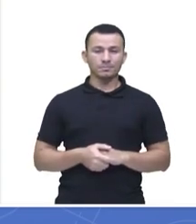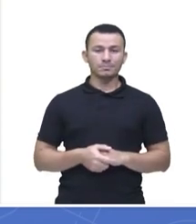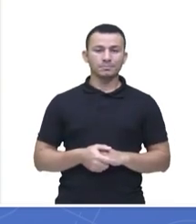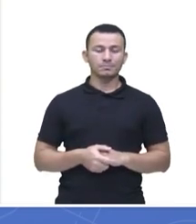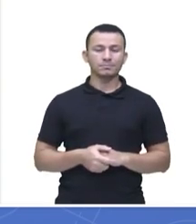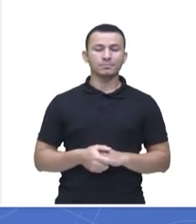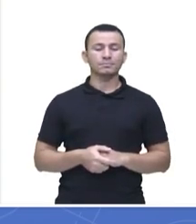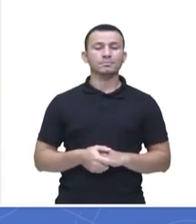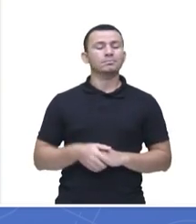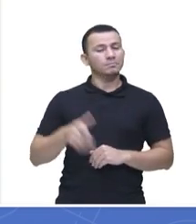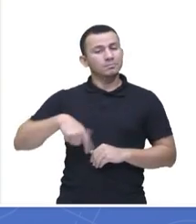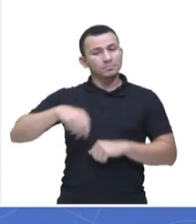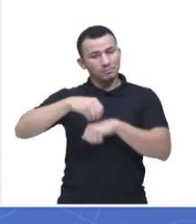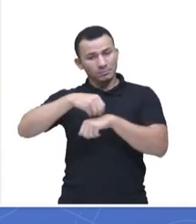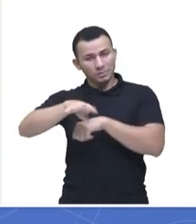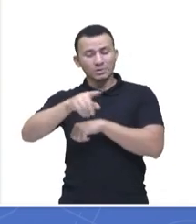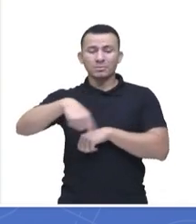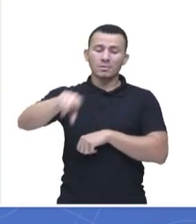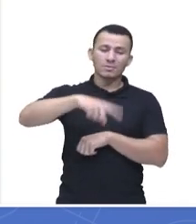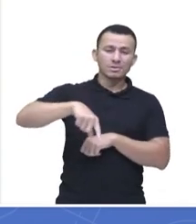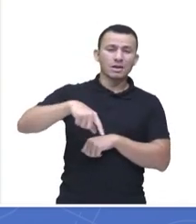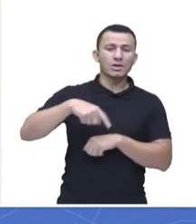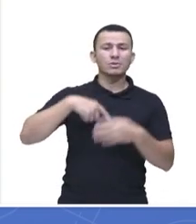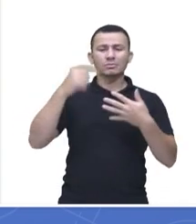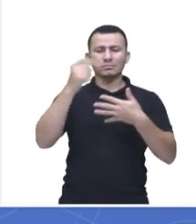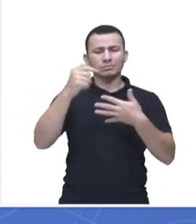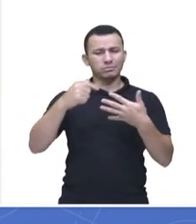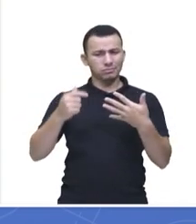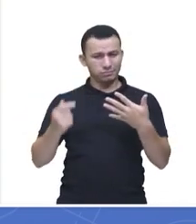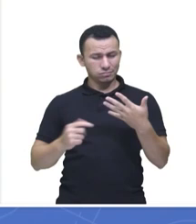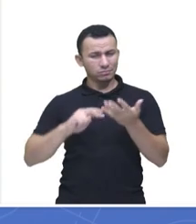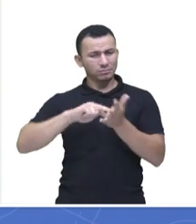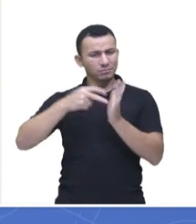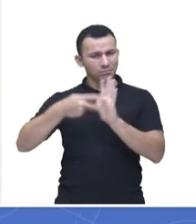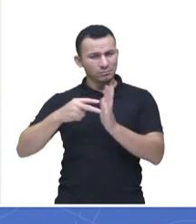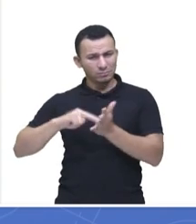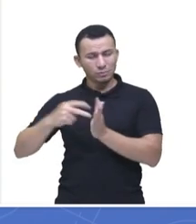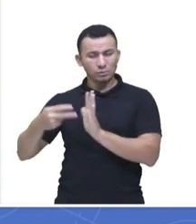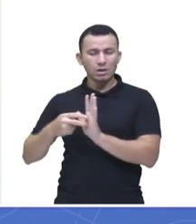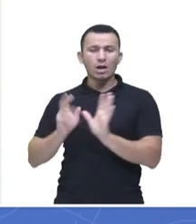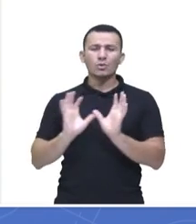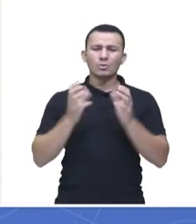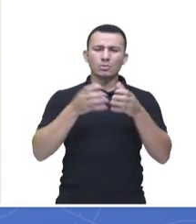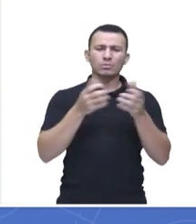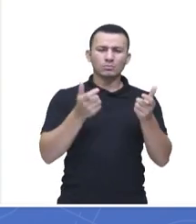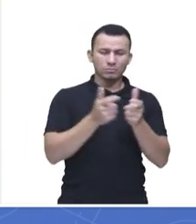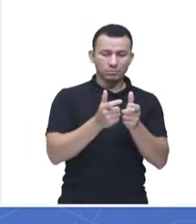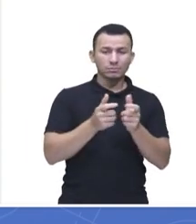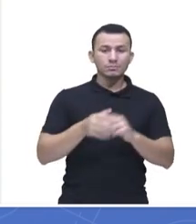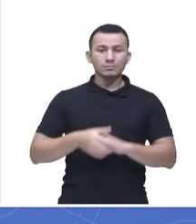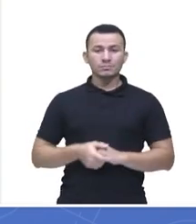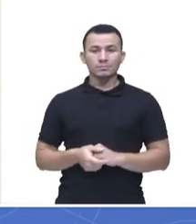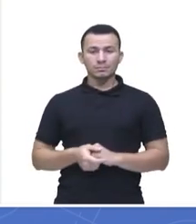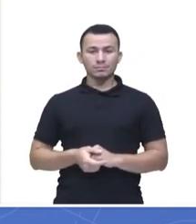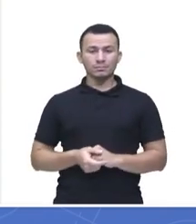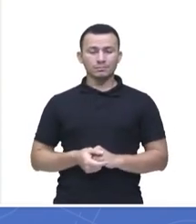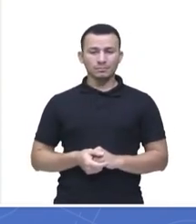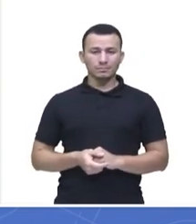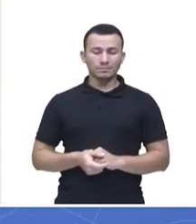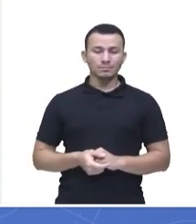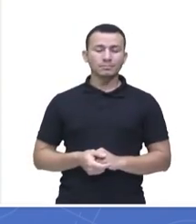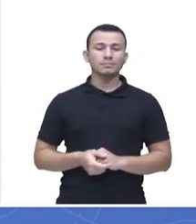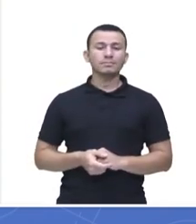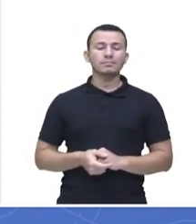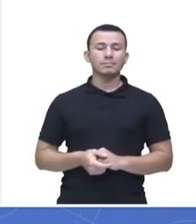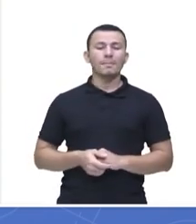eu reforcei aí, né? O que é cada um desses subgrupos dos hidrocarbonetos, ok? Então,